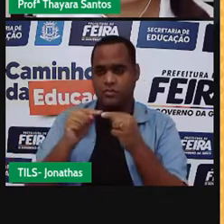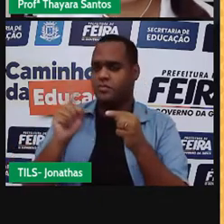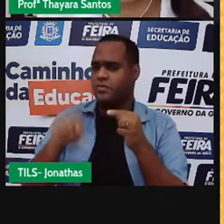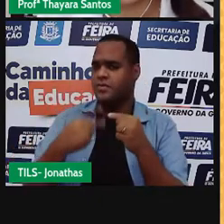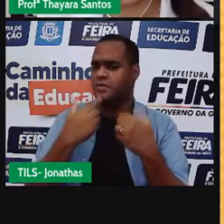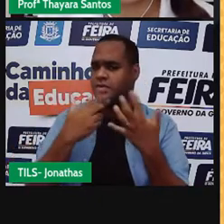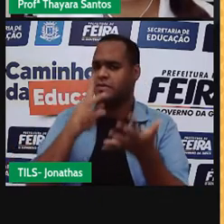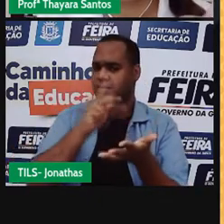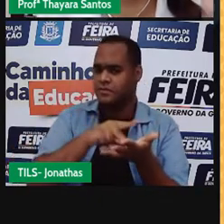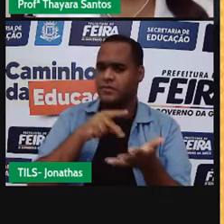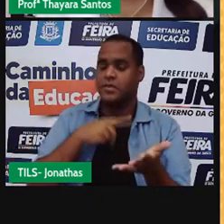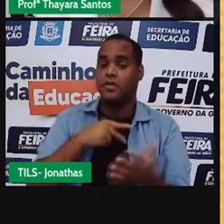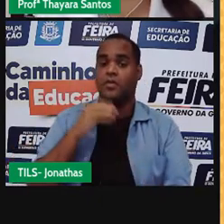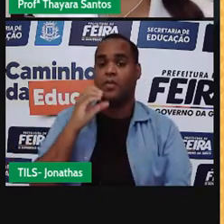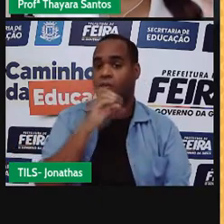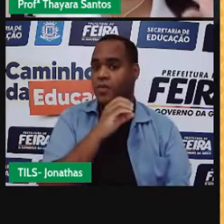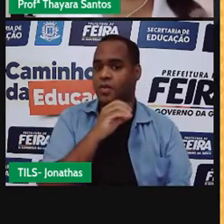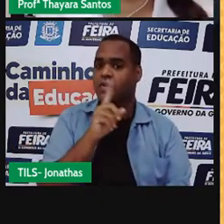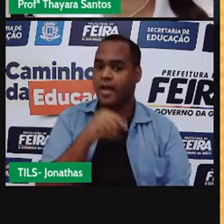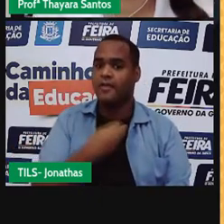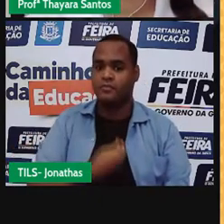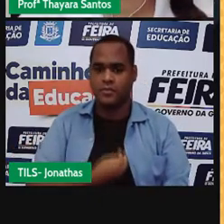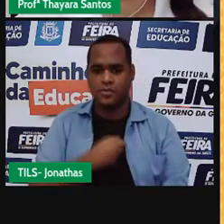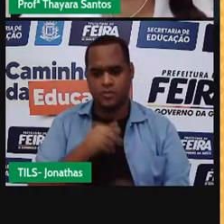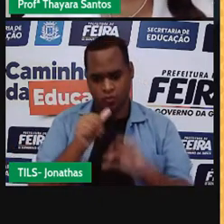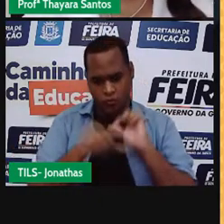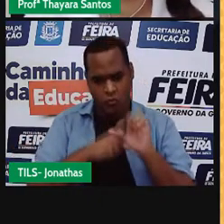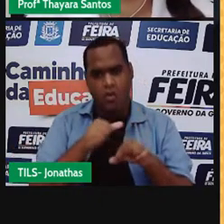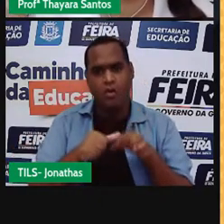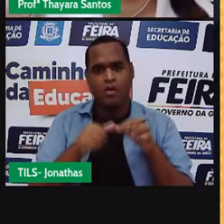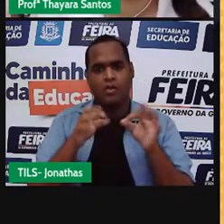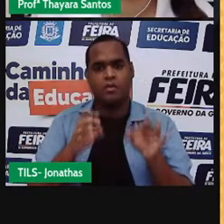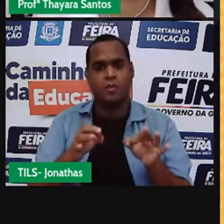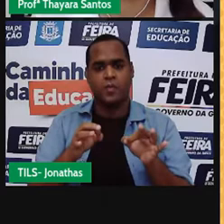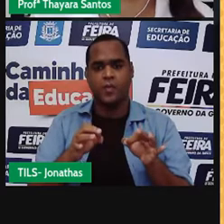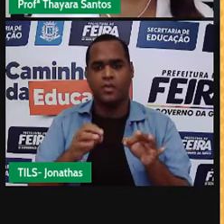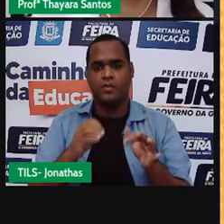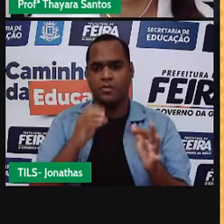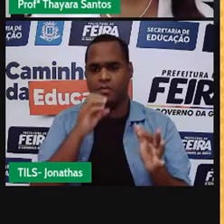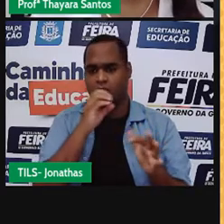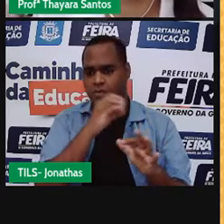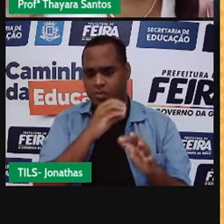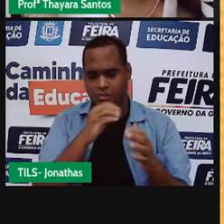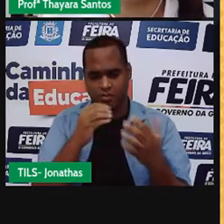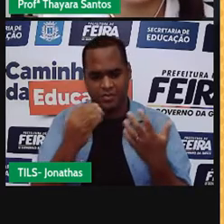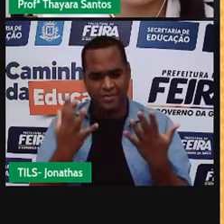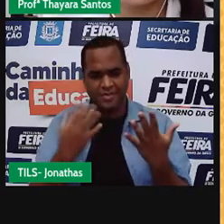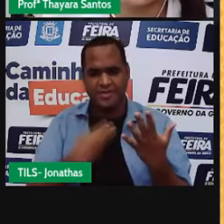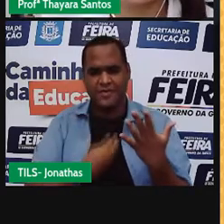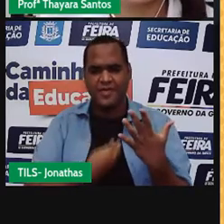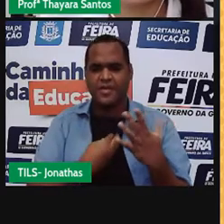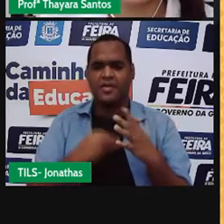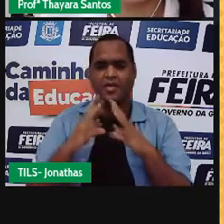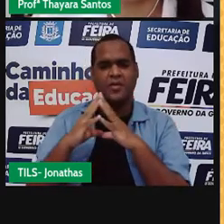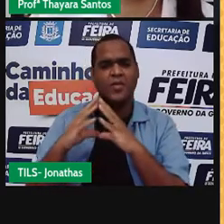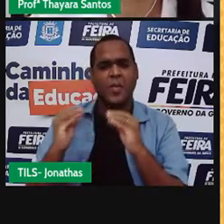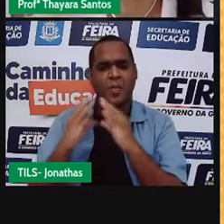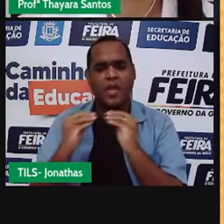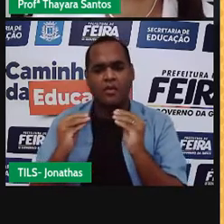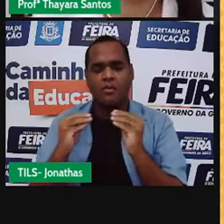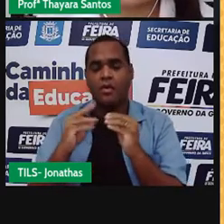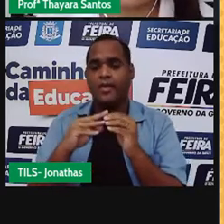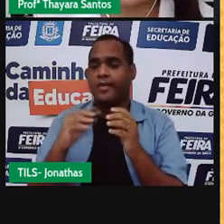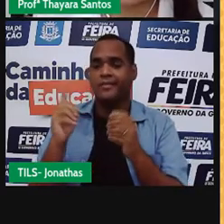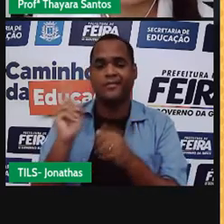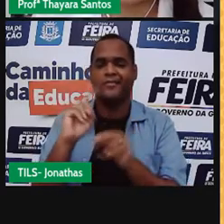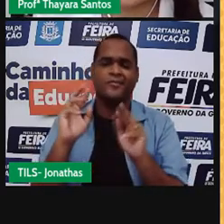gasoso. Então, ela passou direto do estado sólido para o estado gasoso. Aquilo que a gente diz, ah, a bolinha sumiu. Ela sumiu, não é? Ela evaporou.